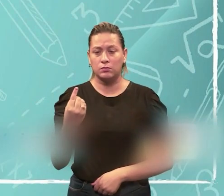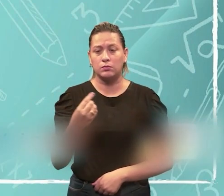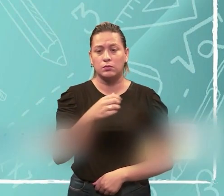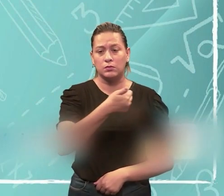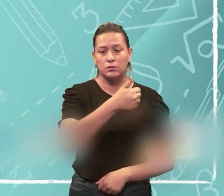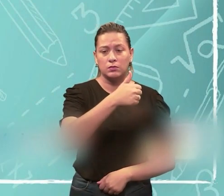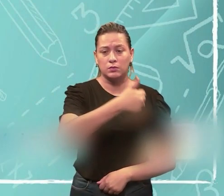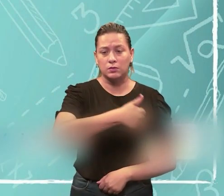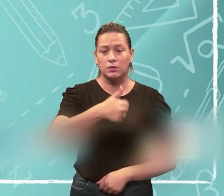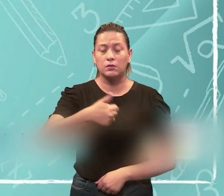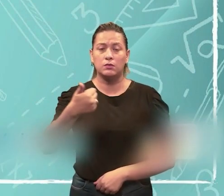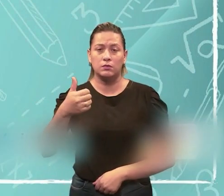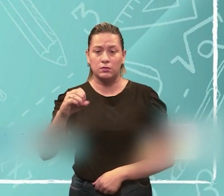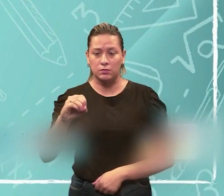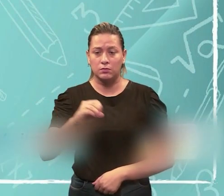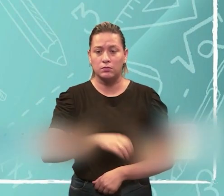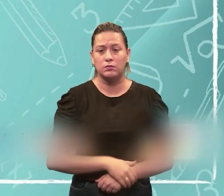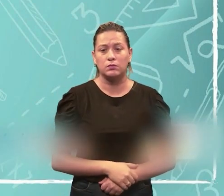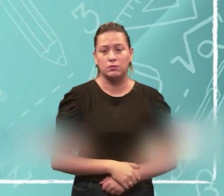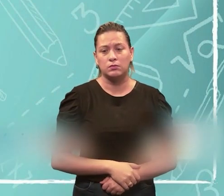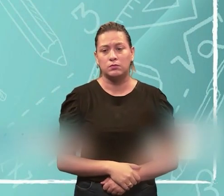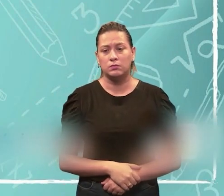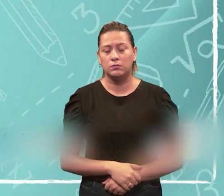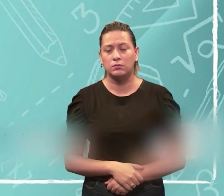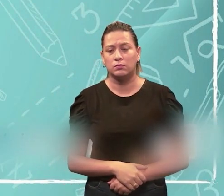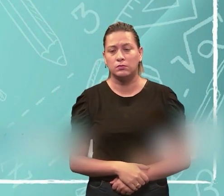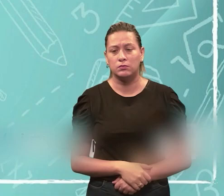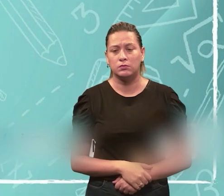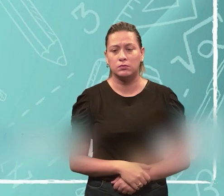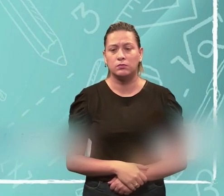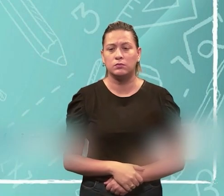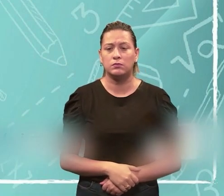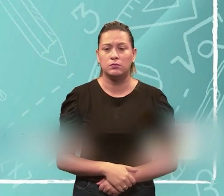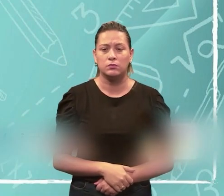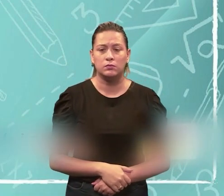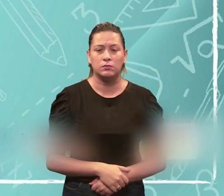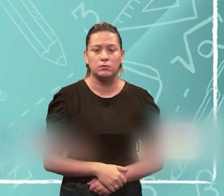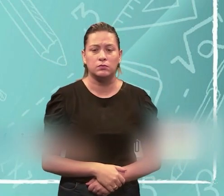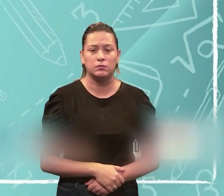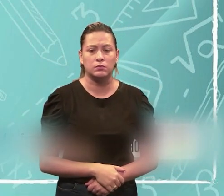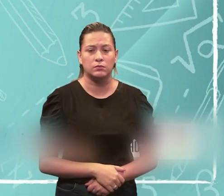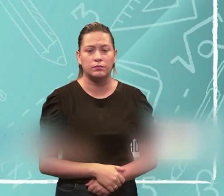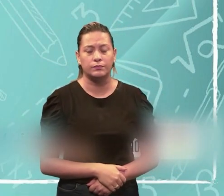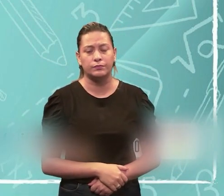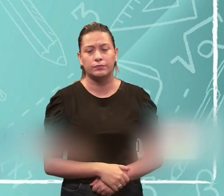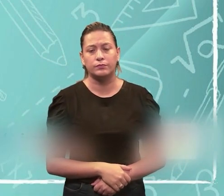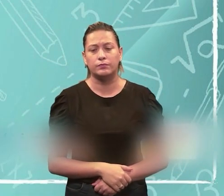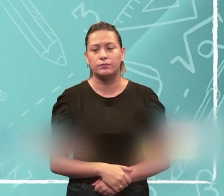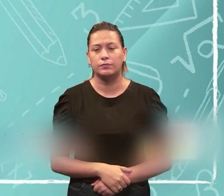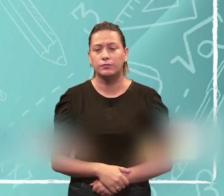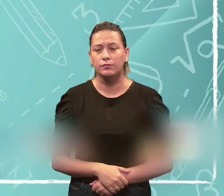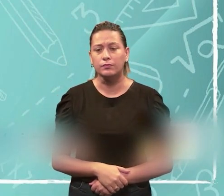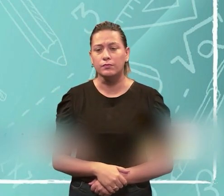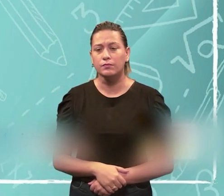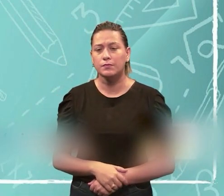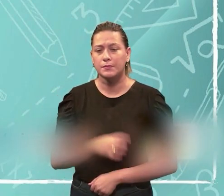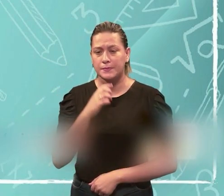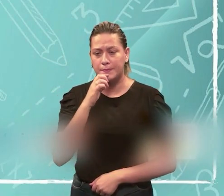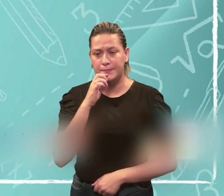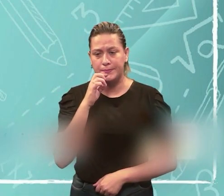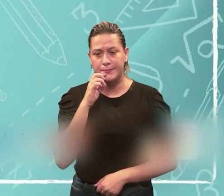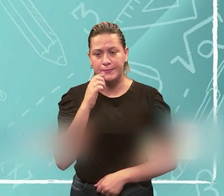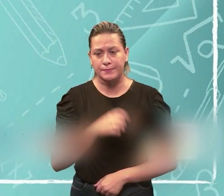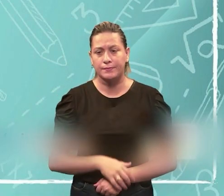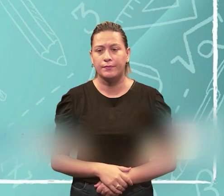o 110, só aumentou o 1 na frente da centena. E o 11? Ó, mesma coisa. Então, aqui, ó, os